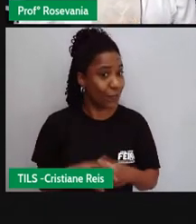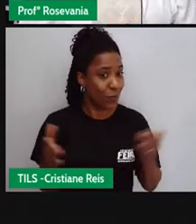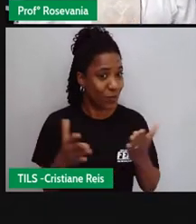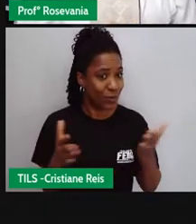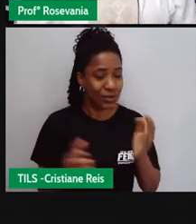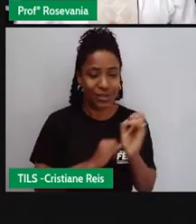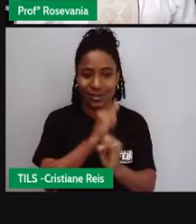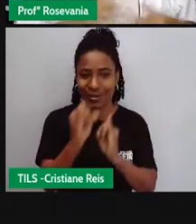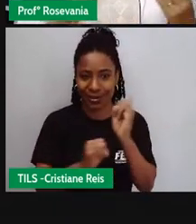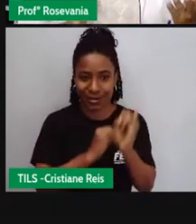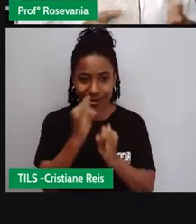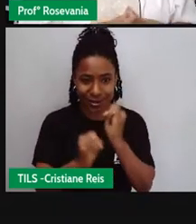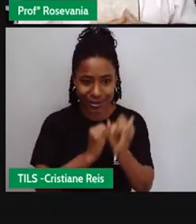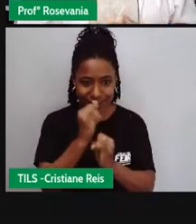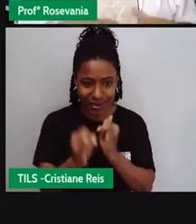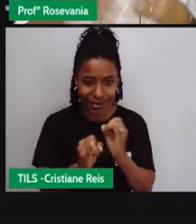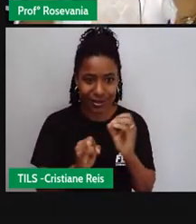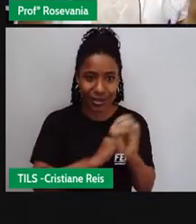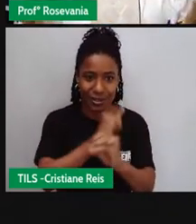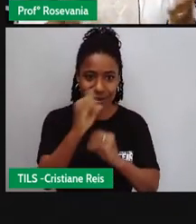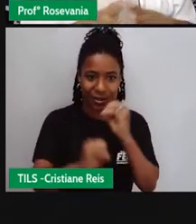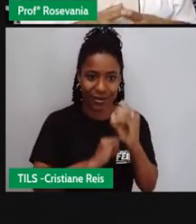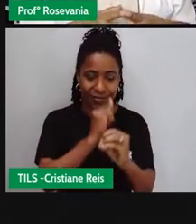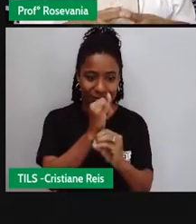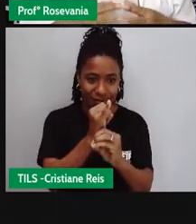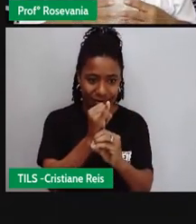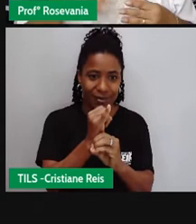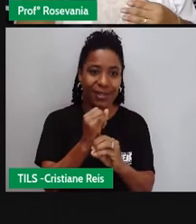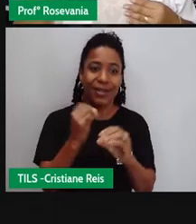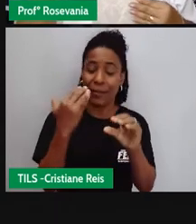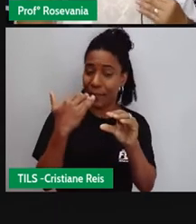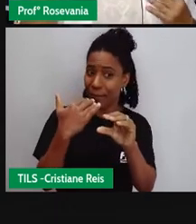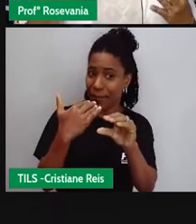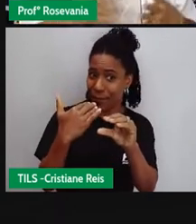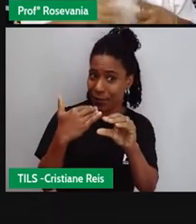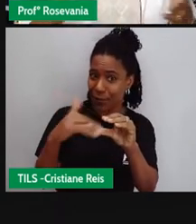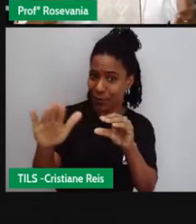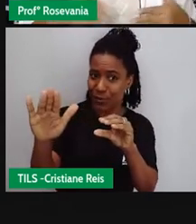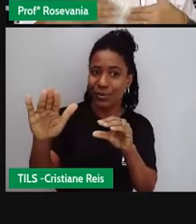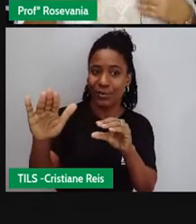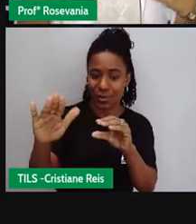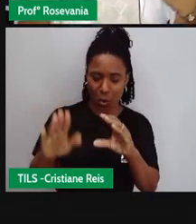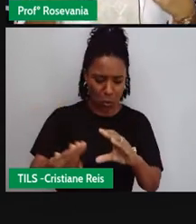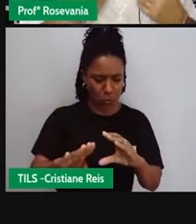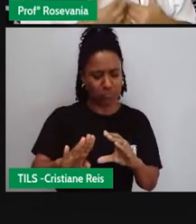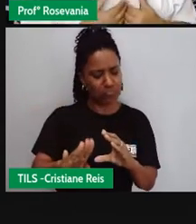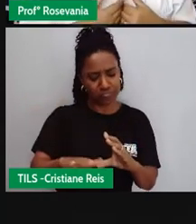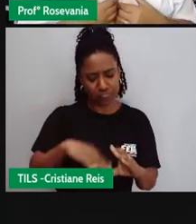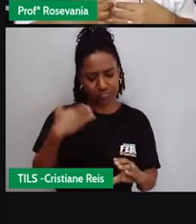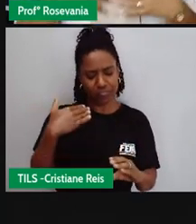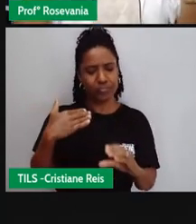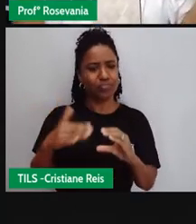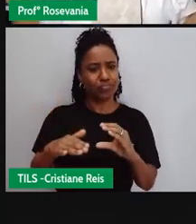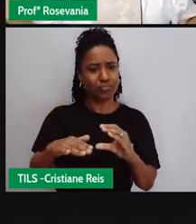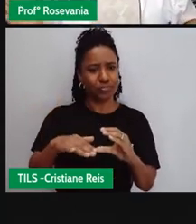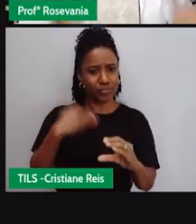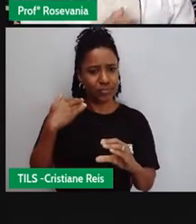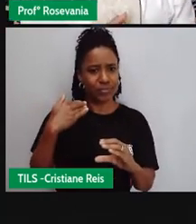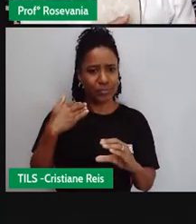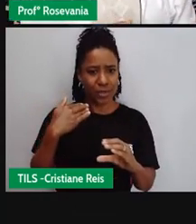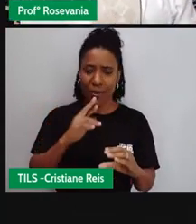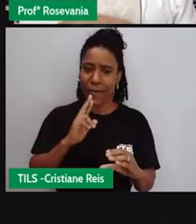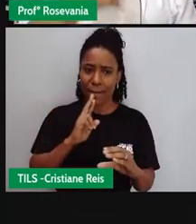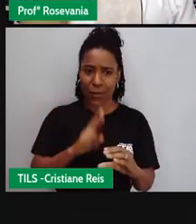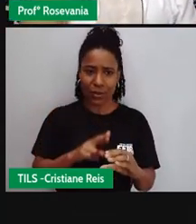hoje em dia há de você que mande uma mensagem para alguém ou que recebe uma mensagem de alguém e que não responde